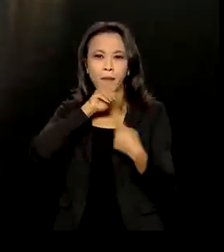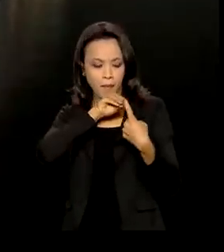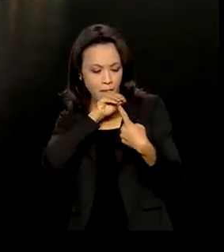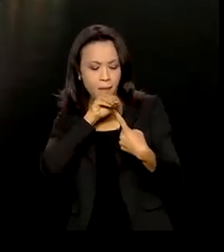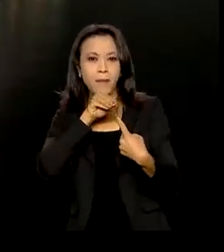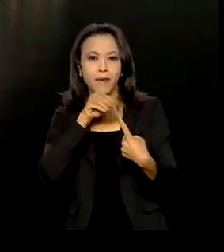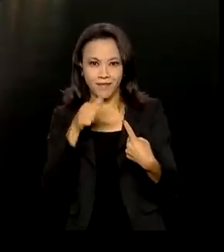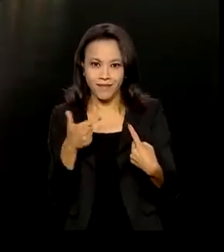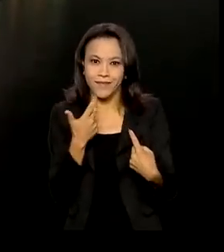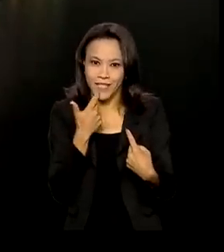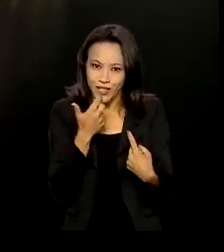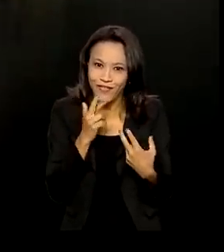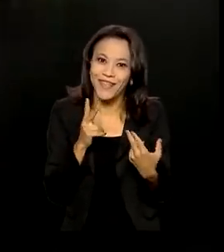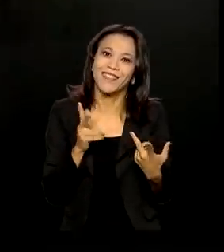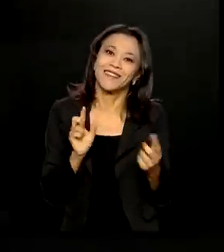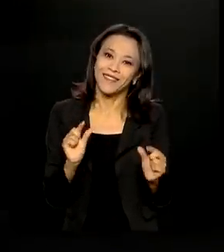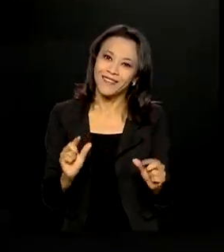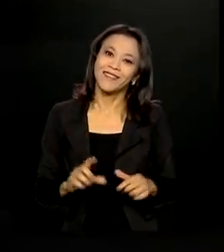no português.